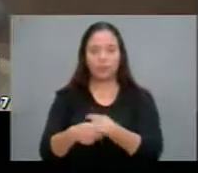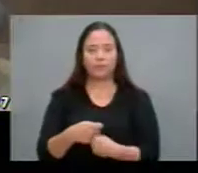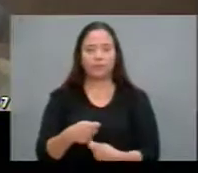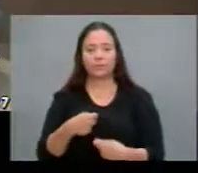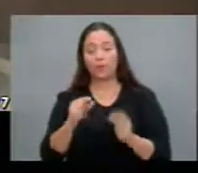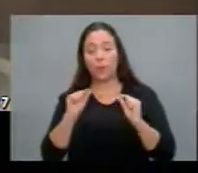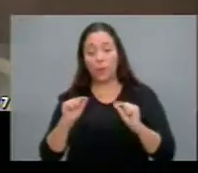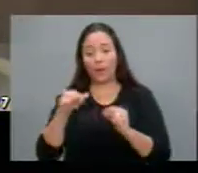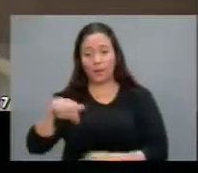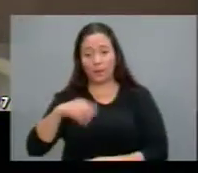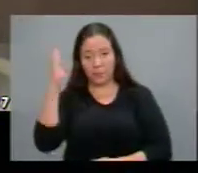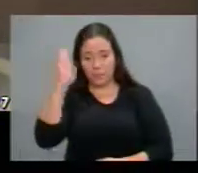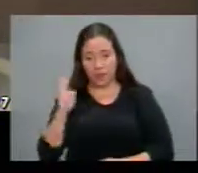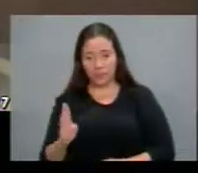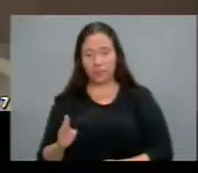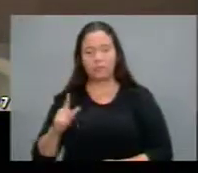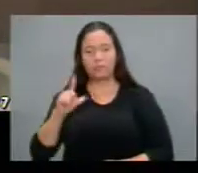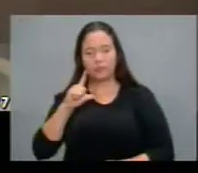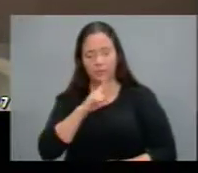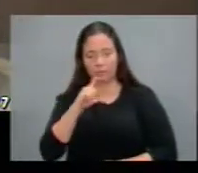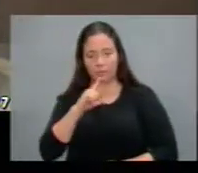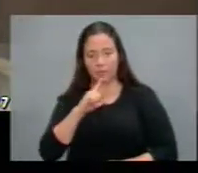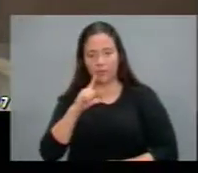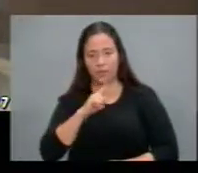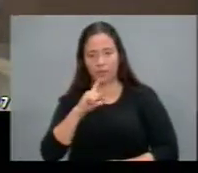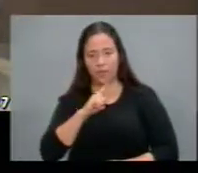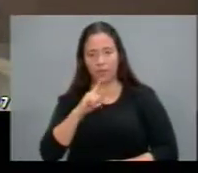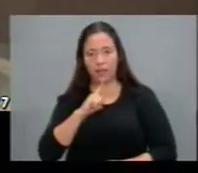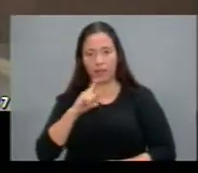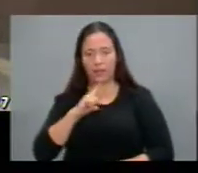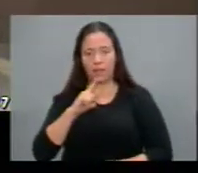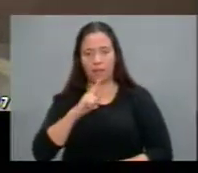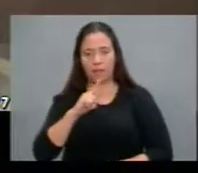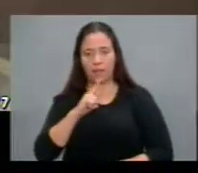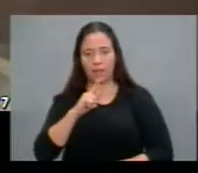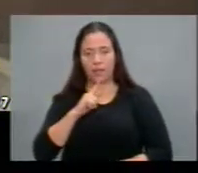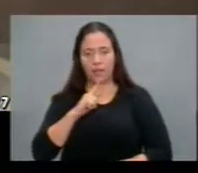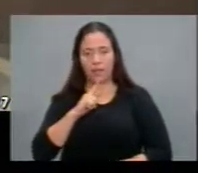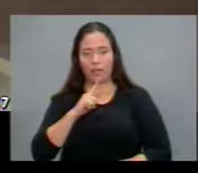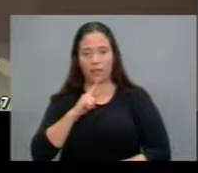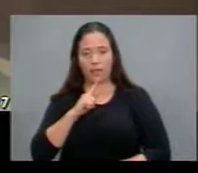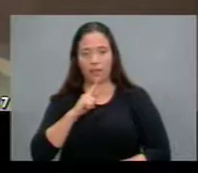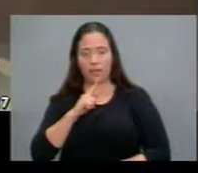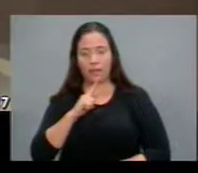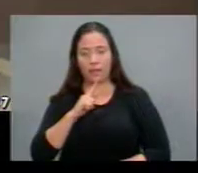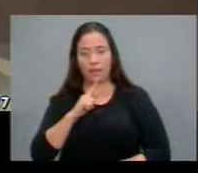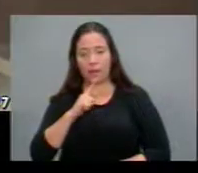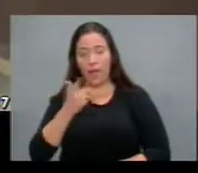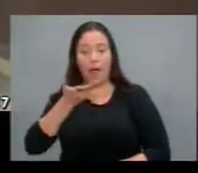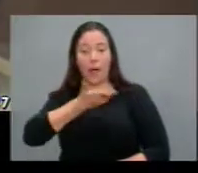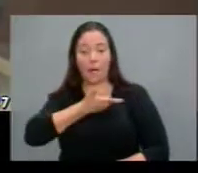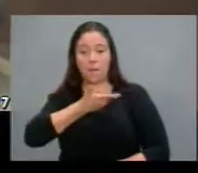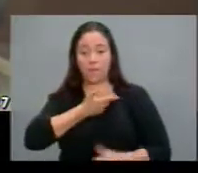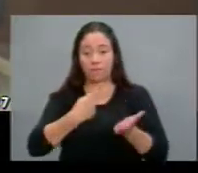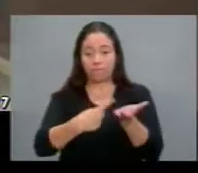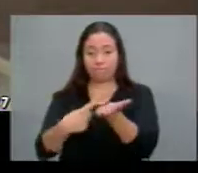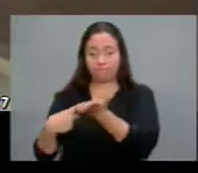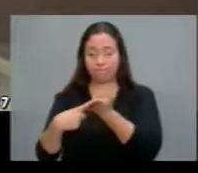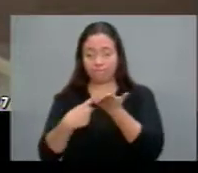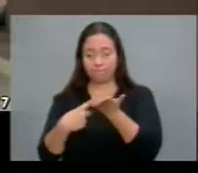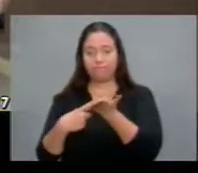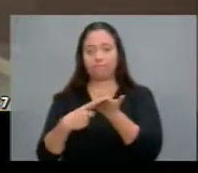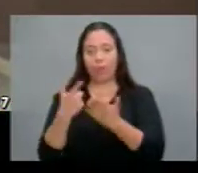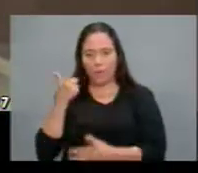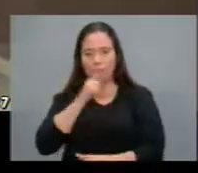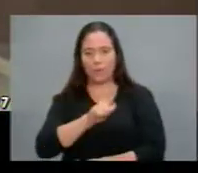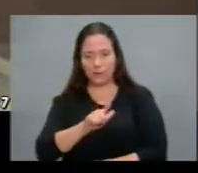acontece no Brasil é esse capitalismo dos amigos, a prova de risco. Os que têm amigos no Estado são